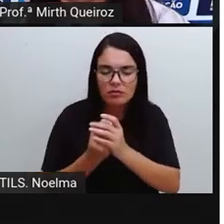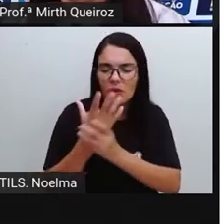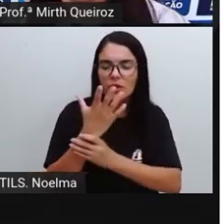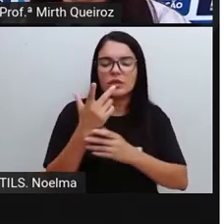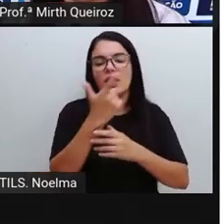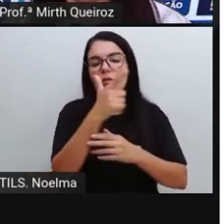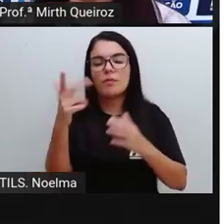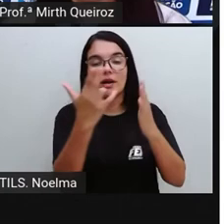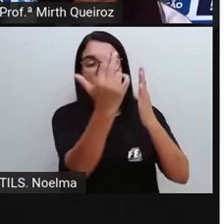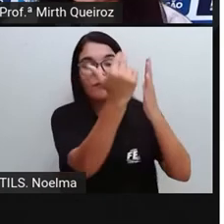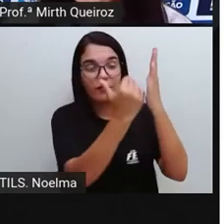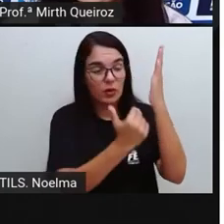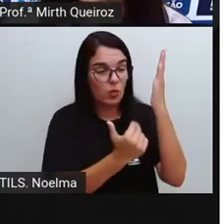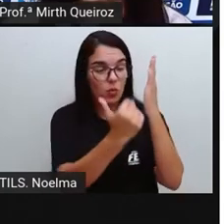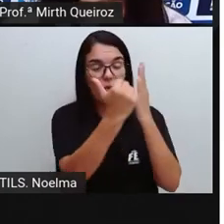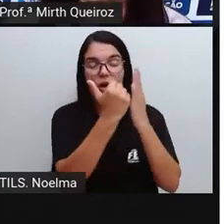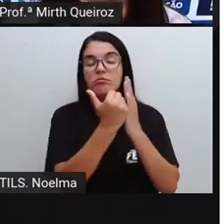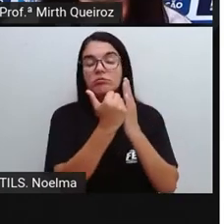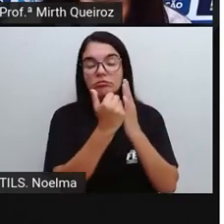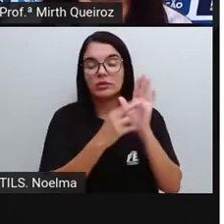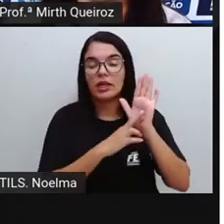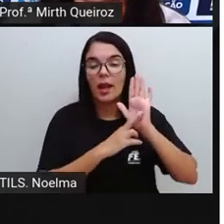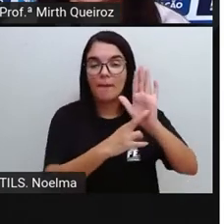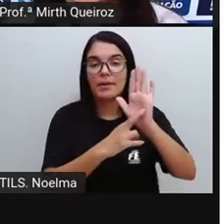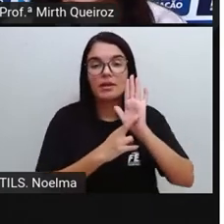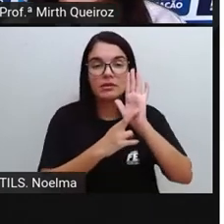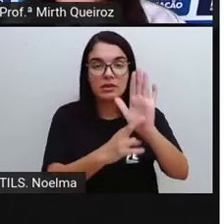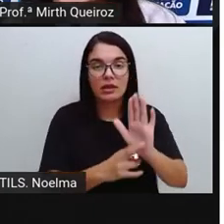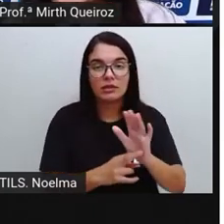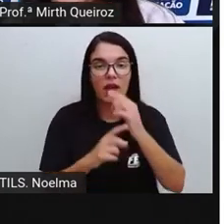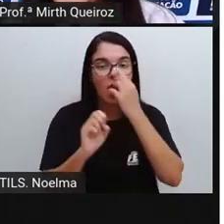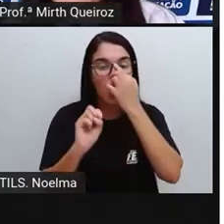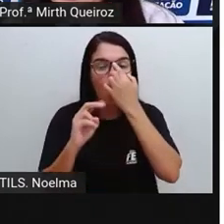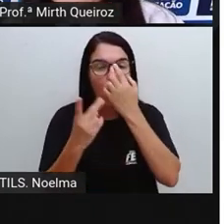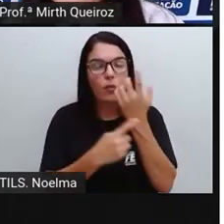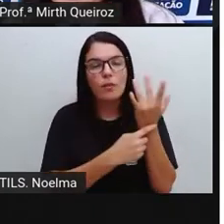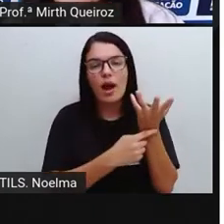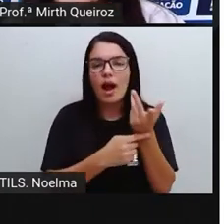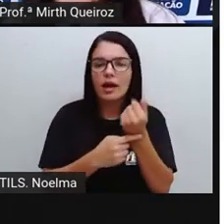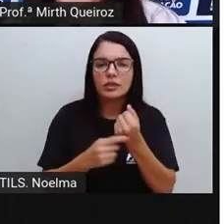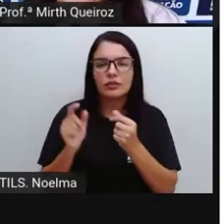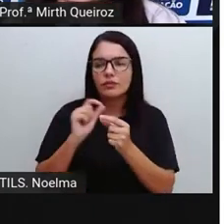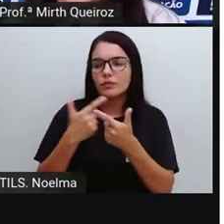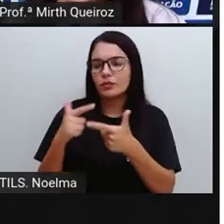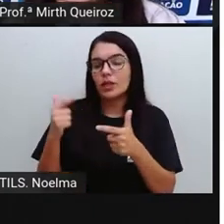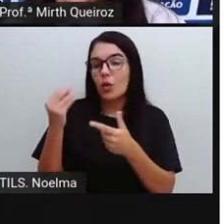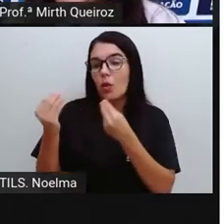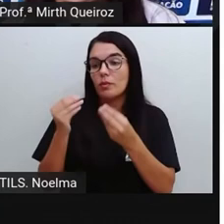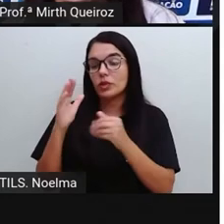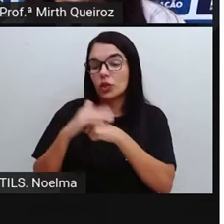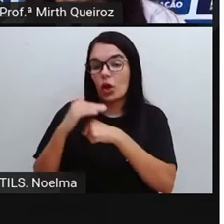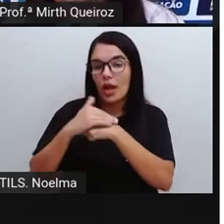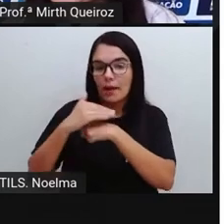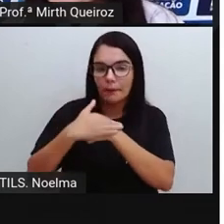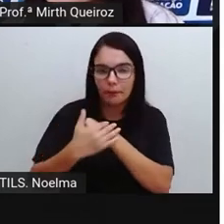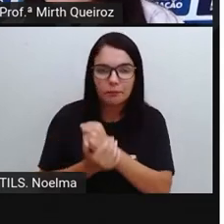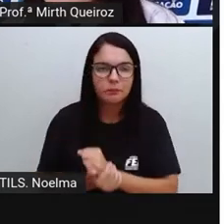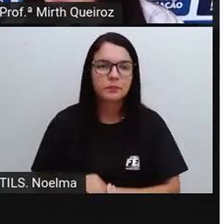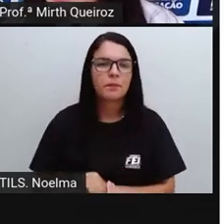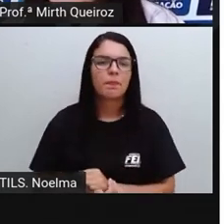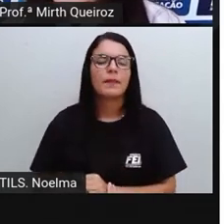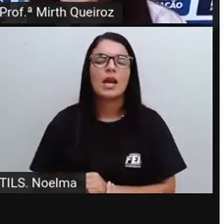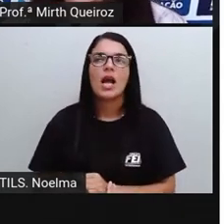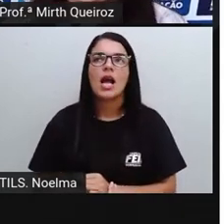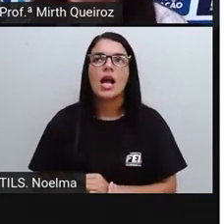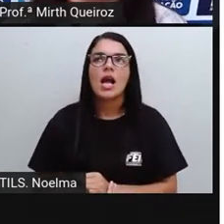a uma figura representativa ou então a uma arte abstrata, né? Onde é que nós podemos encontrar os